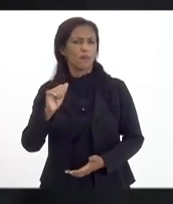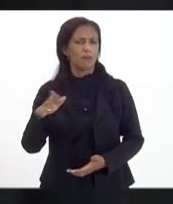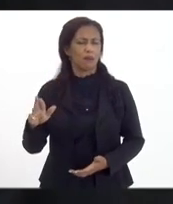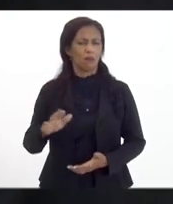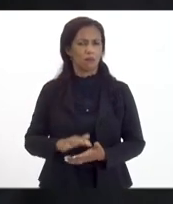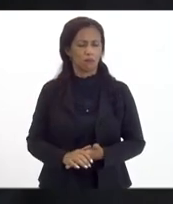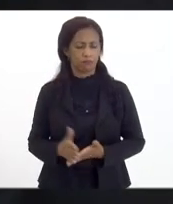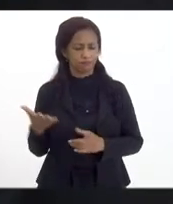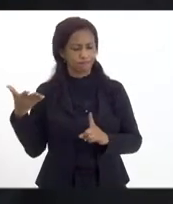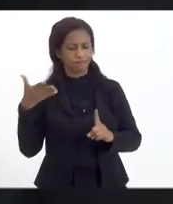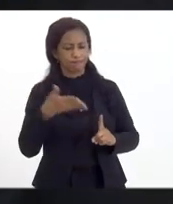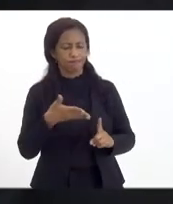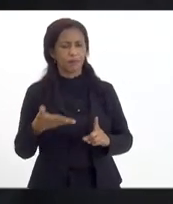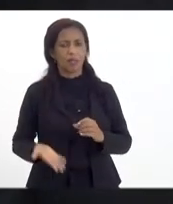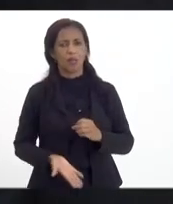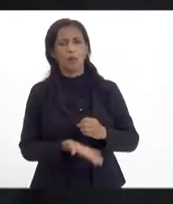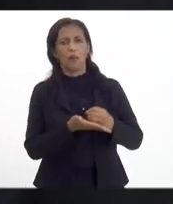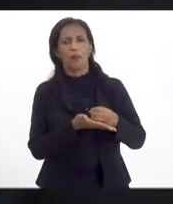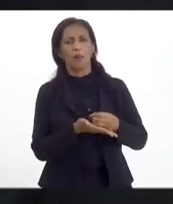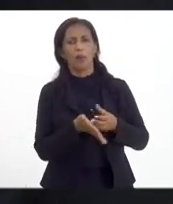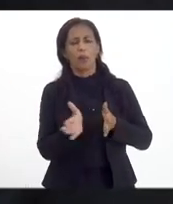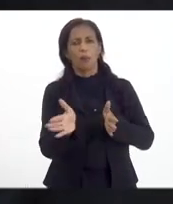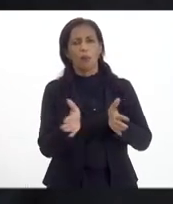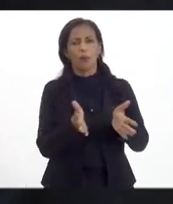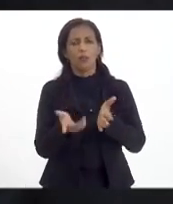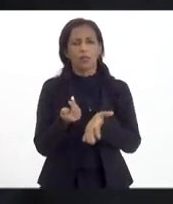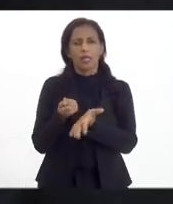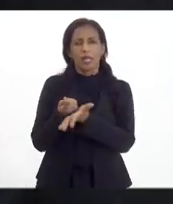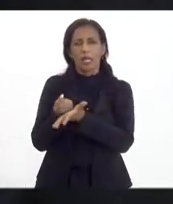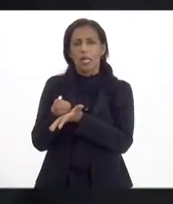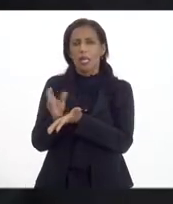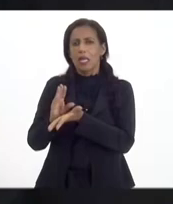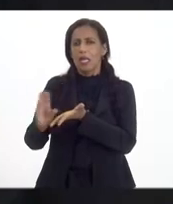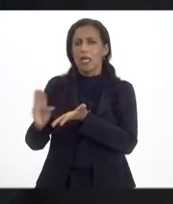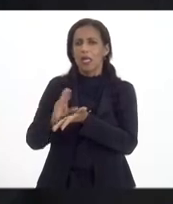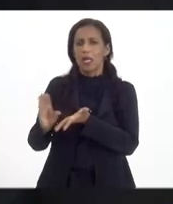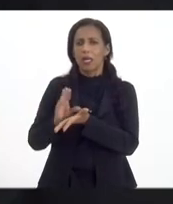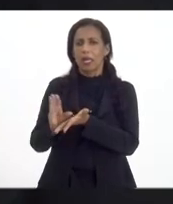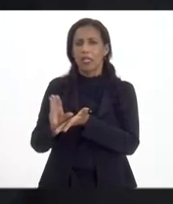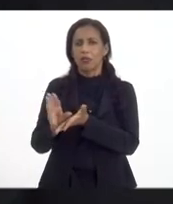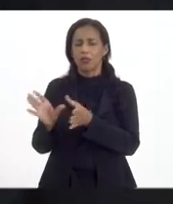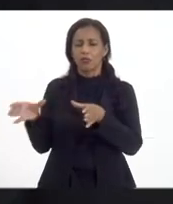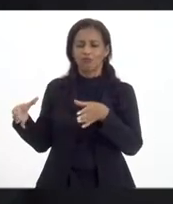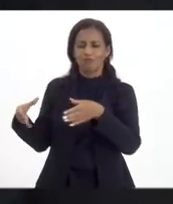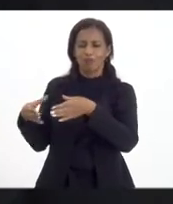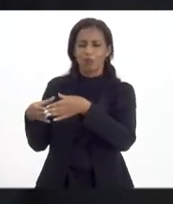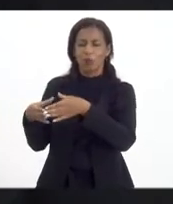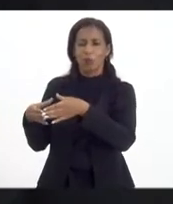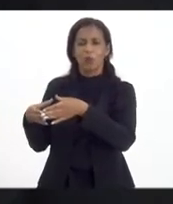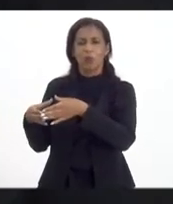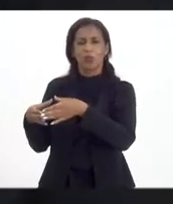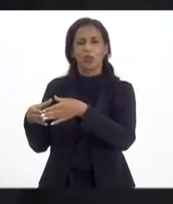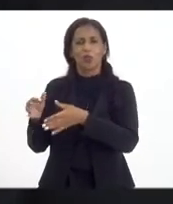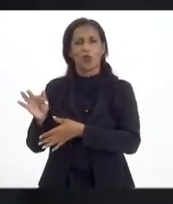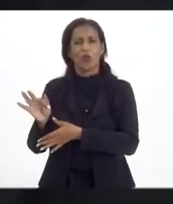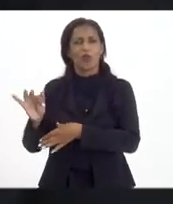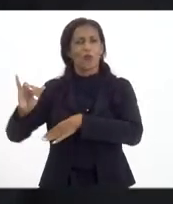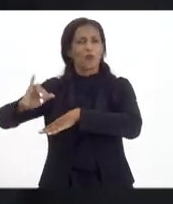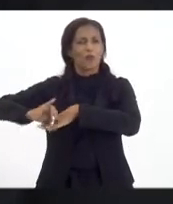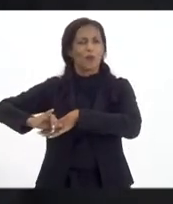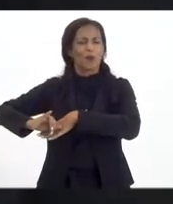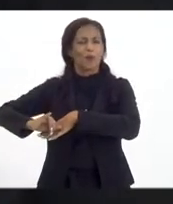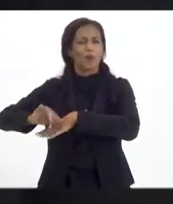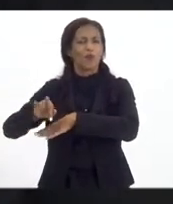é o apoio no acesso ao crédito para o setor industrial fluminense, que ainda sente os